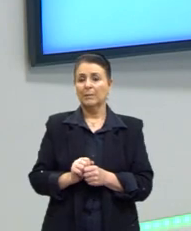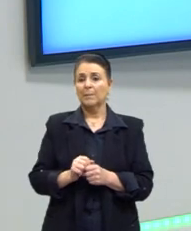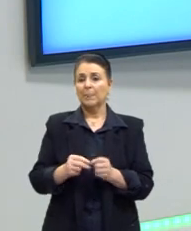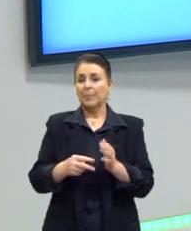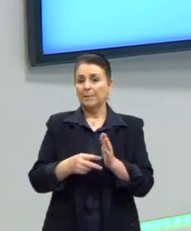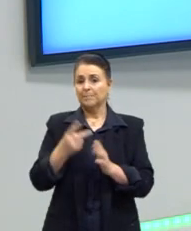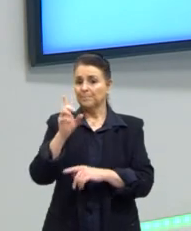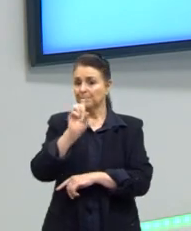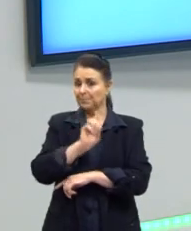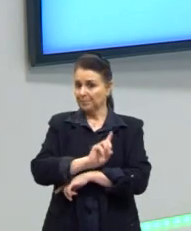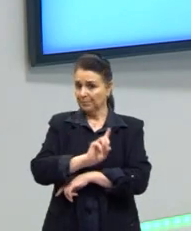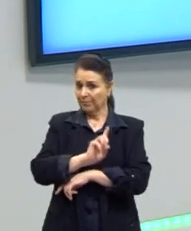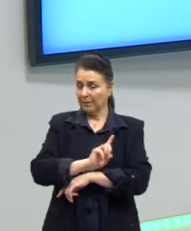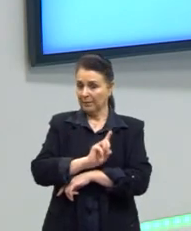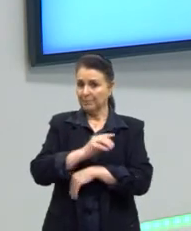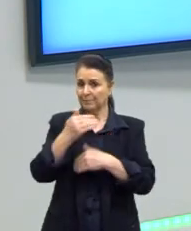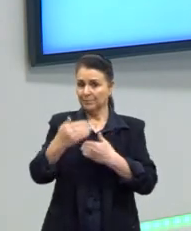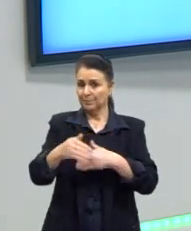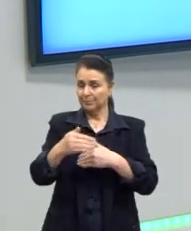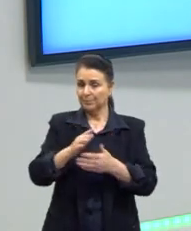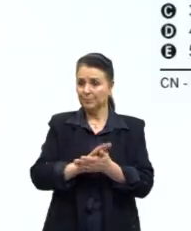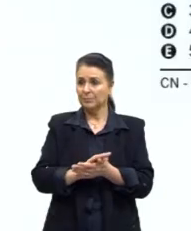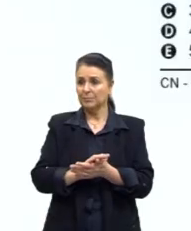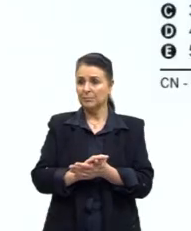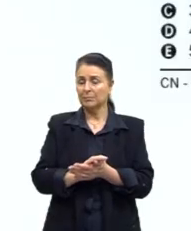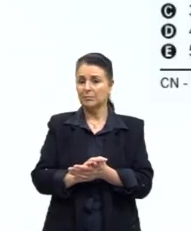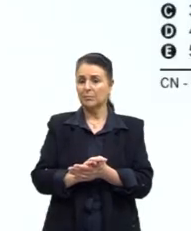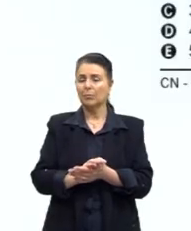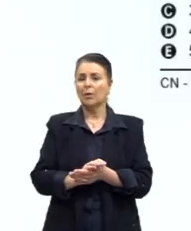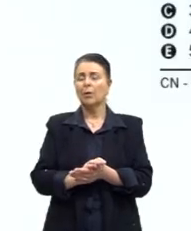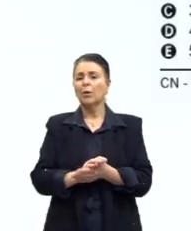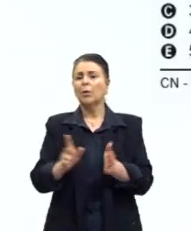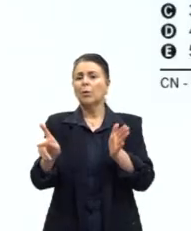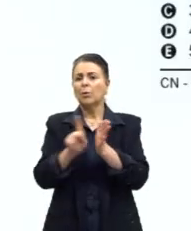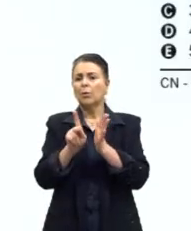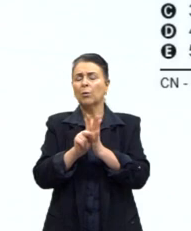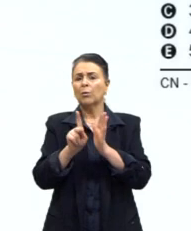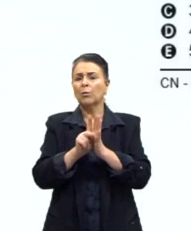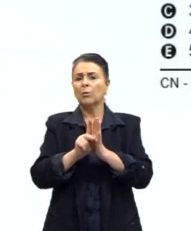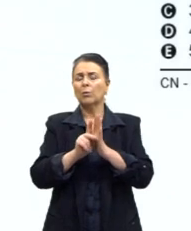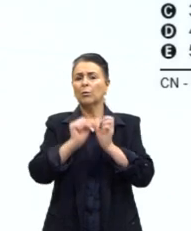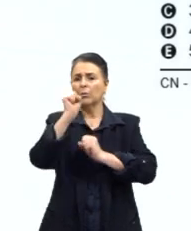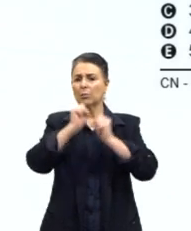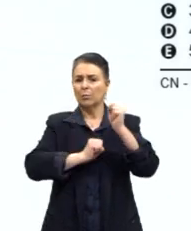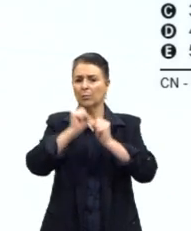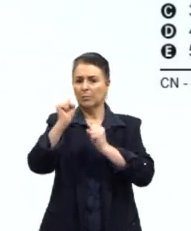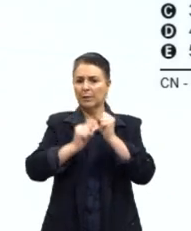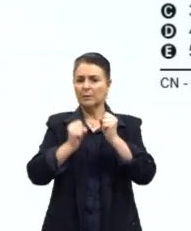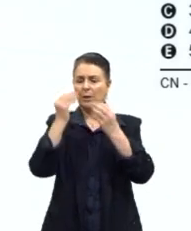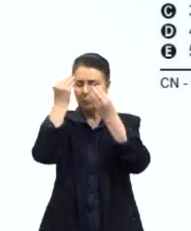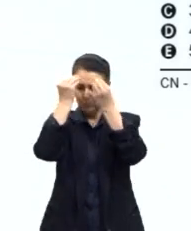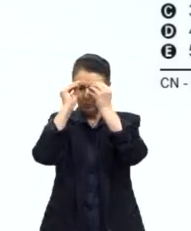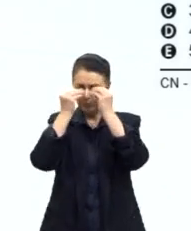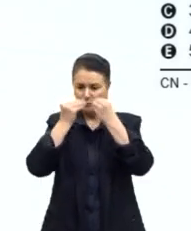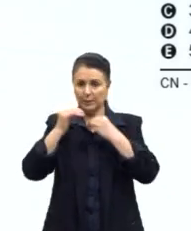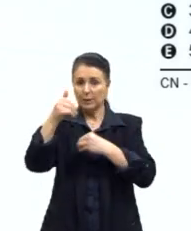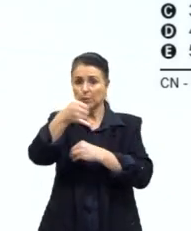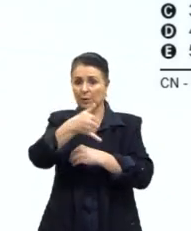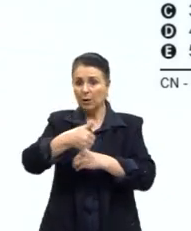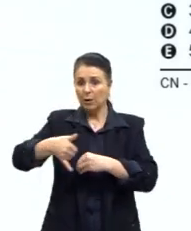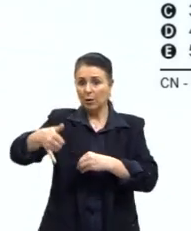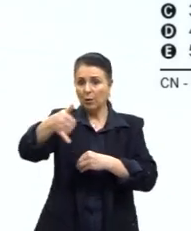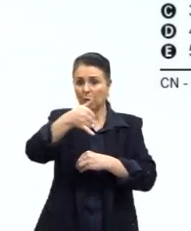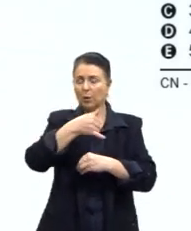dia, trouxe a questão 131, que um microempresário do ramo de cosméticos utiliza óleos essenciais